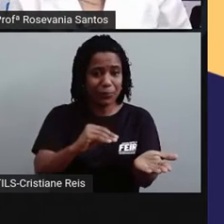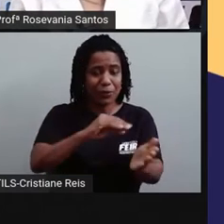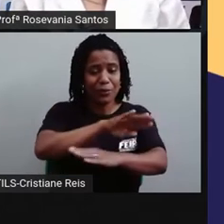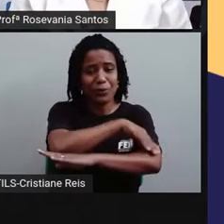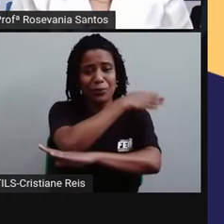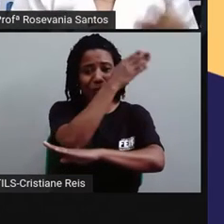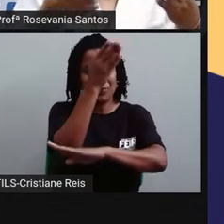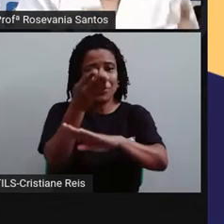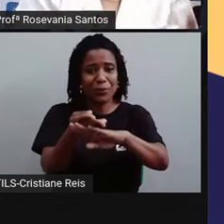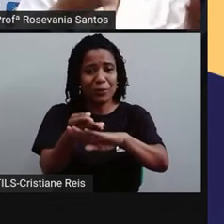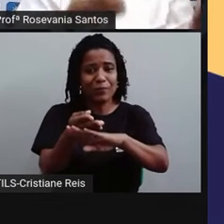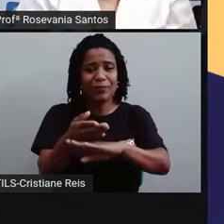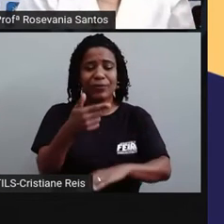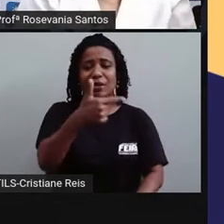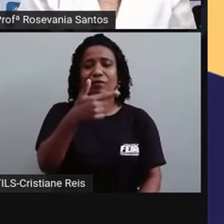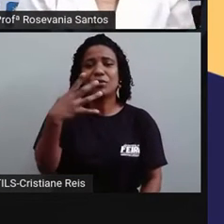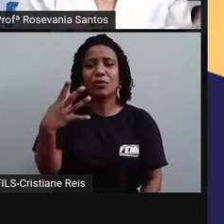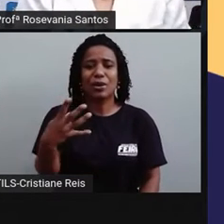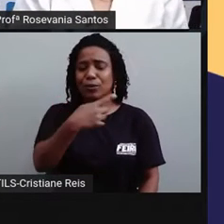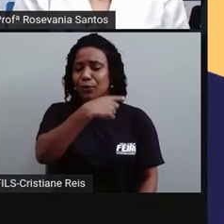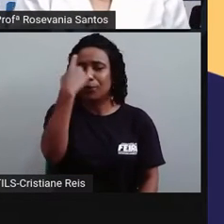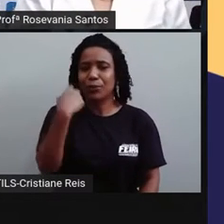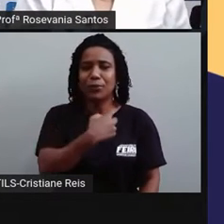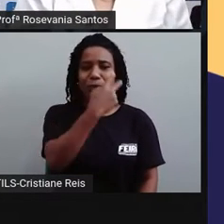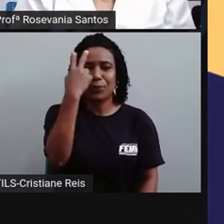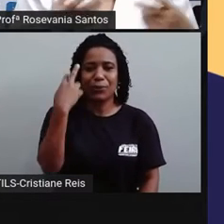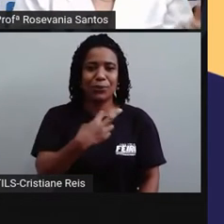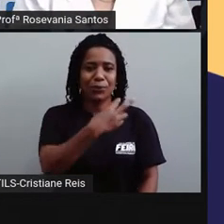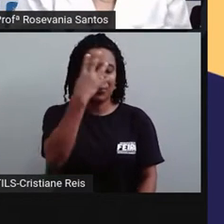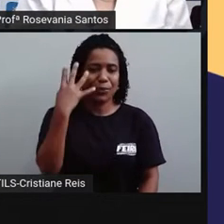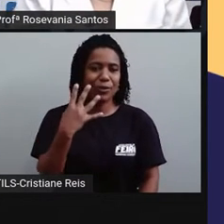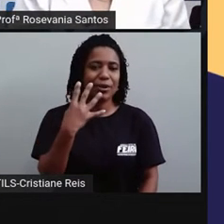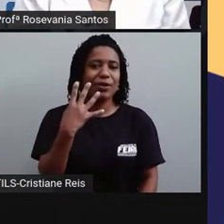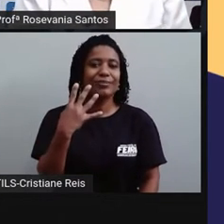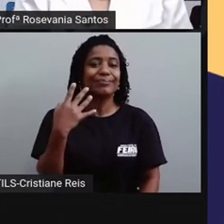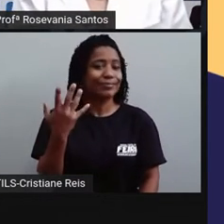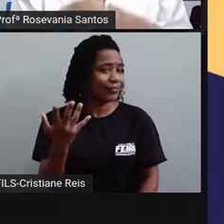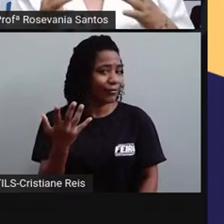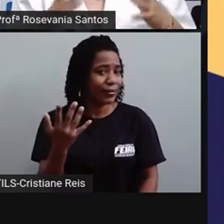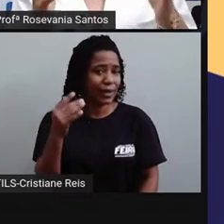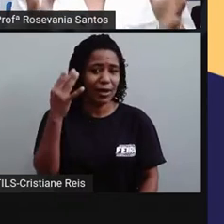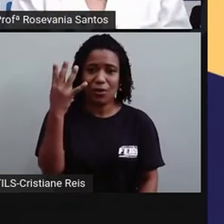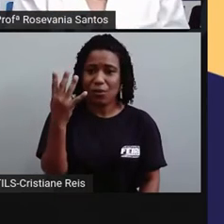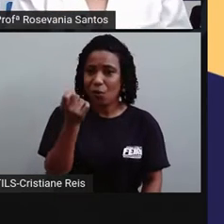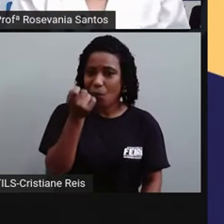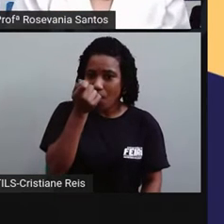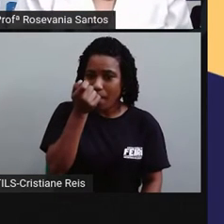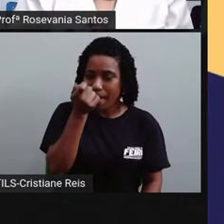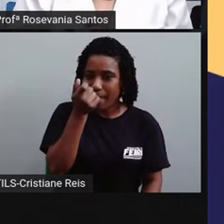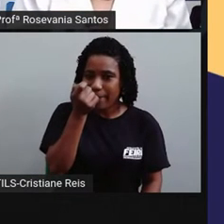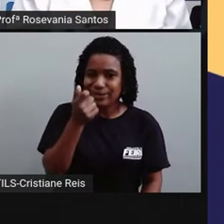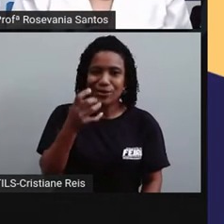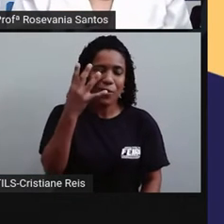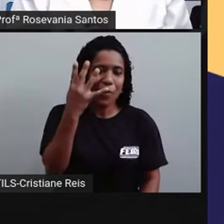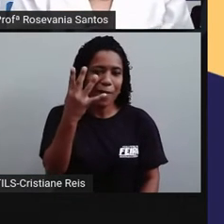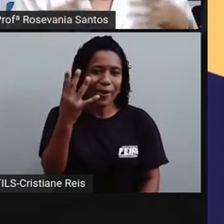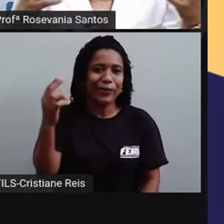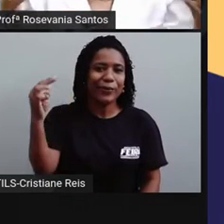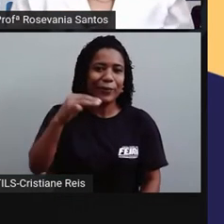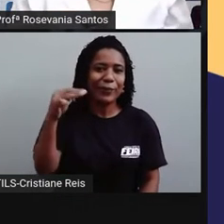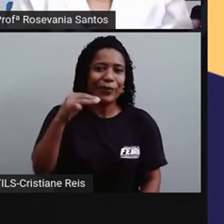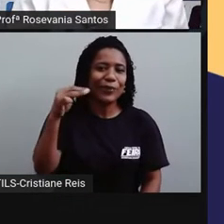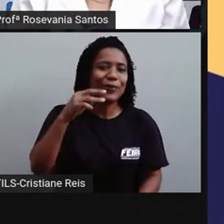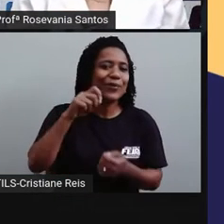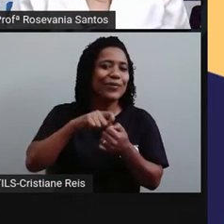são 24 horas, o que a gente faz com esses 4 minutos, esses quase 4 minutos que sobram? O que